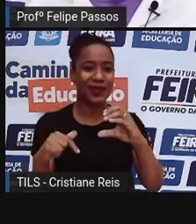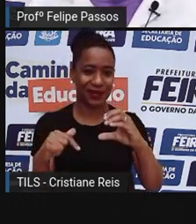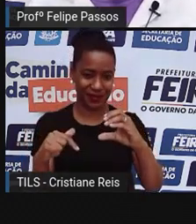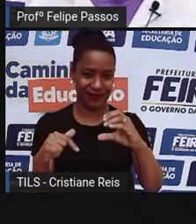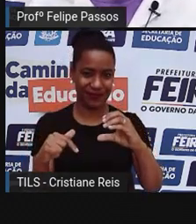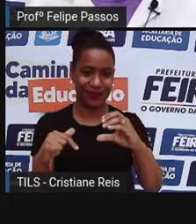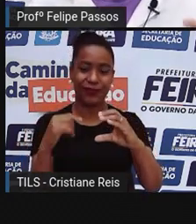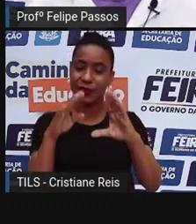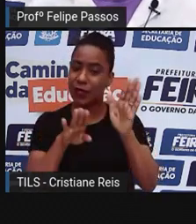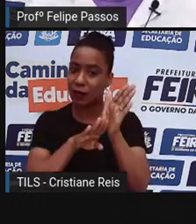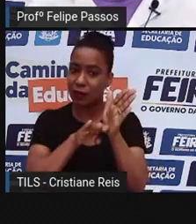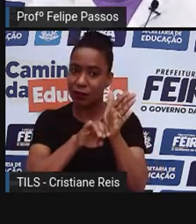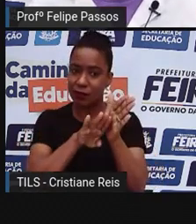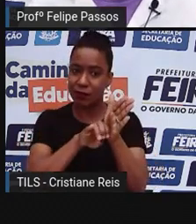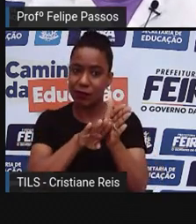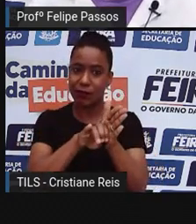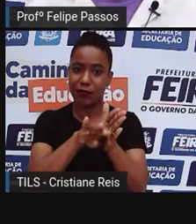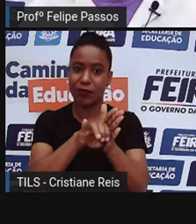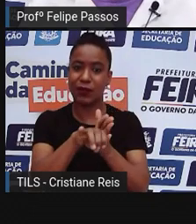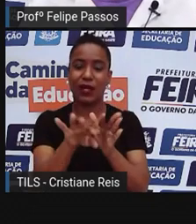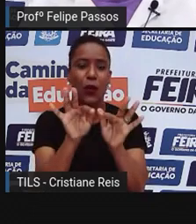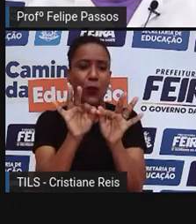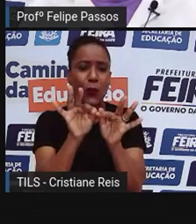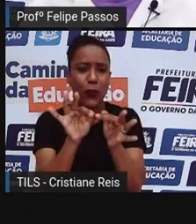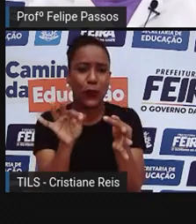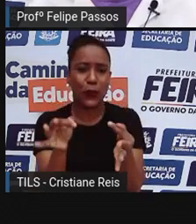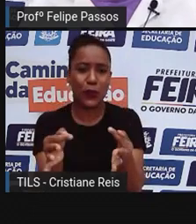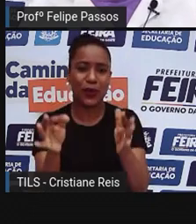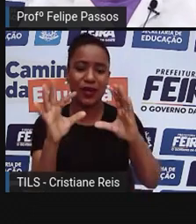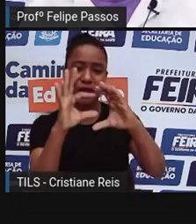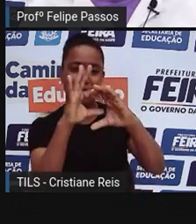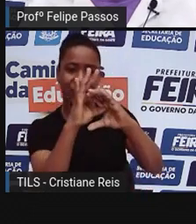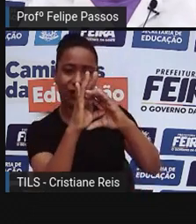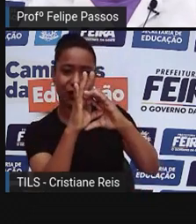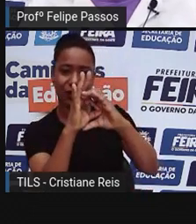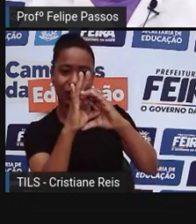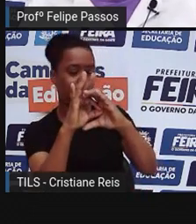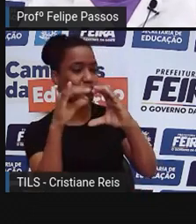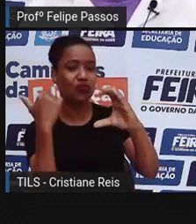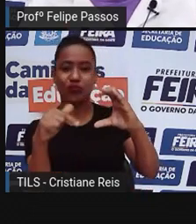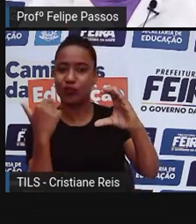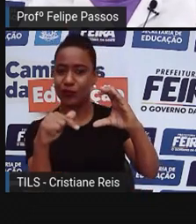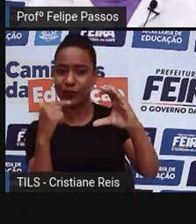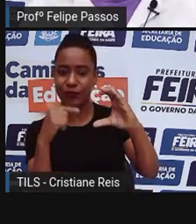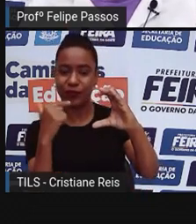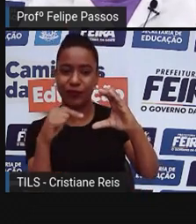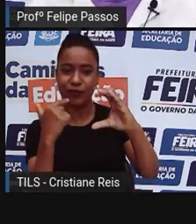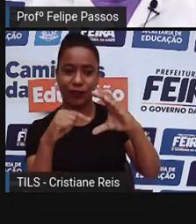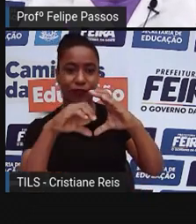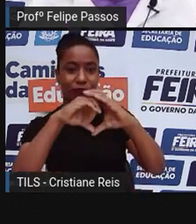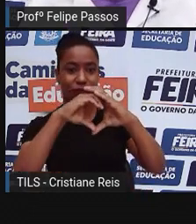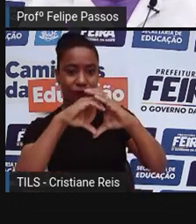não têm, né? Ela não tem esse núcleo central, o DNA fica solto dentro da célula.